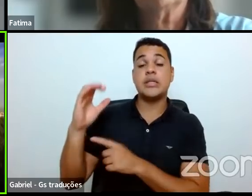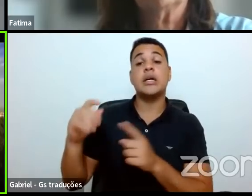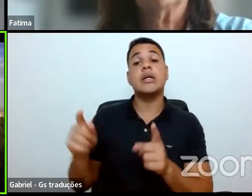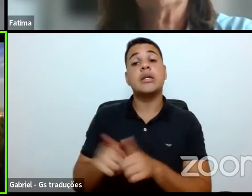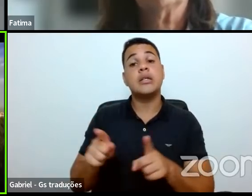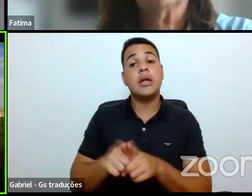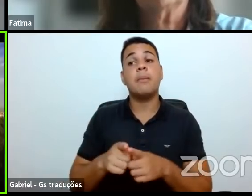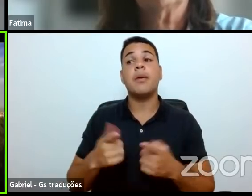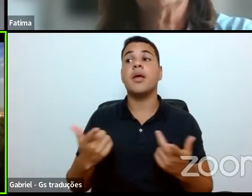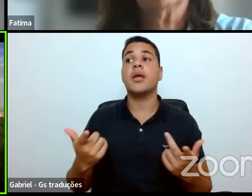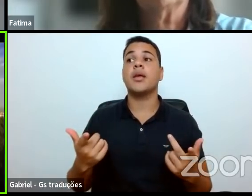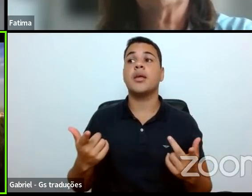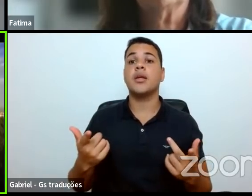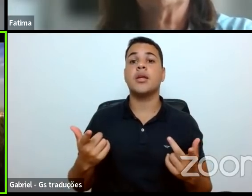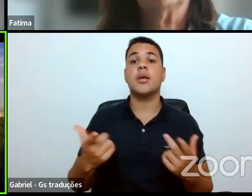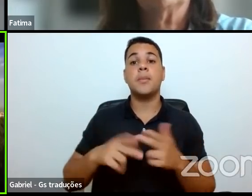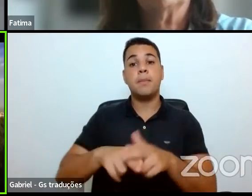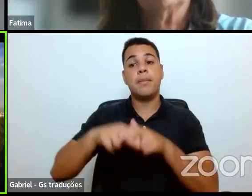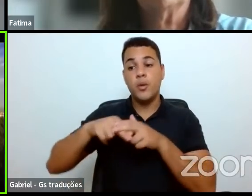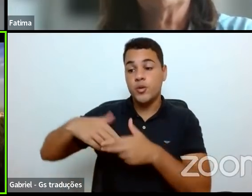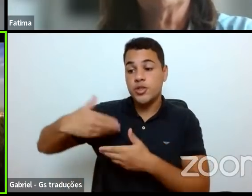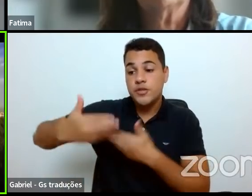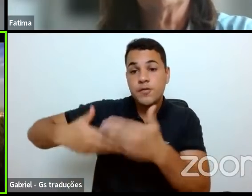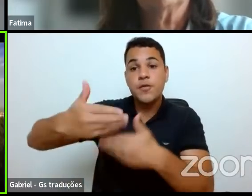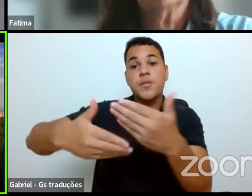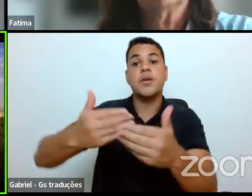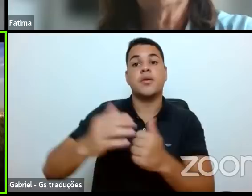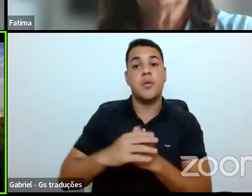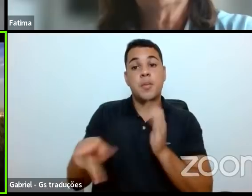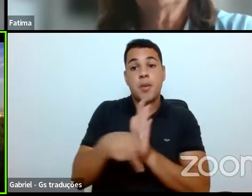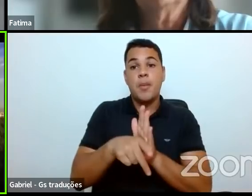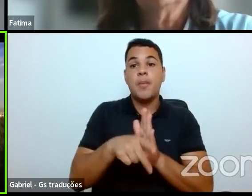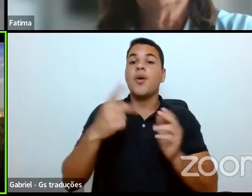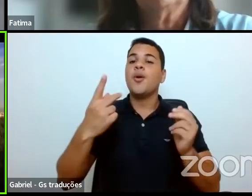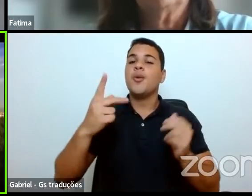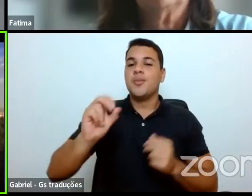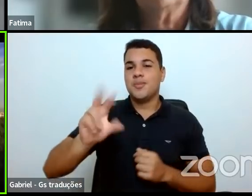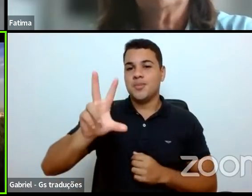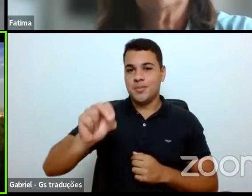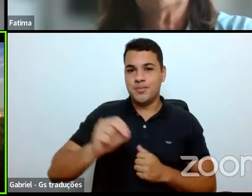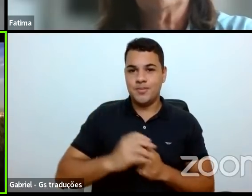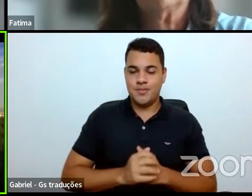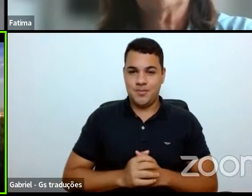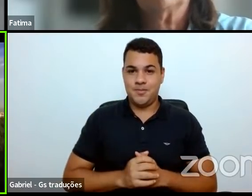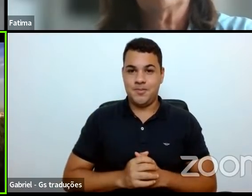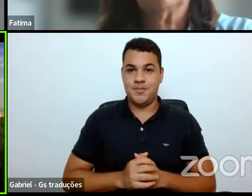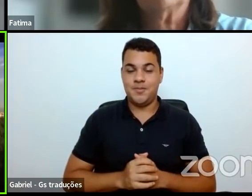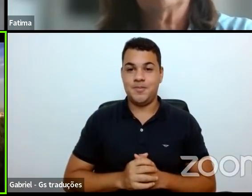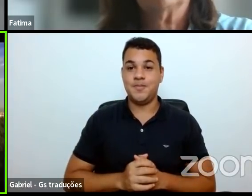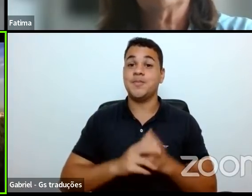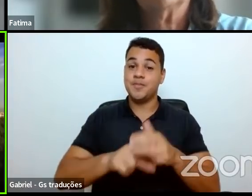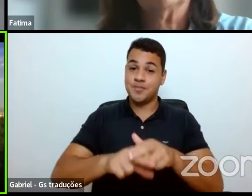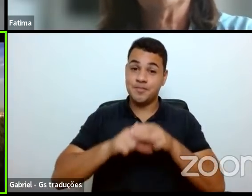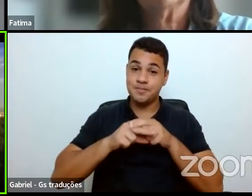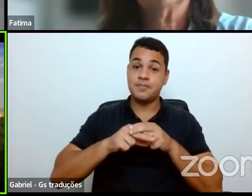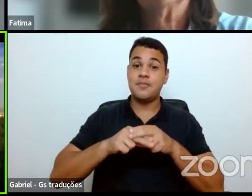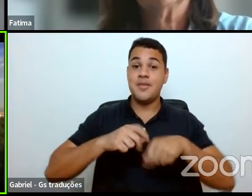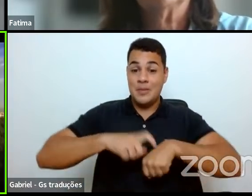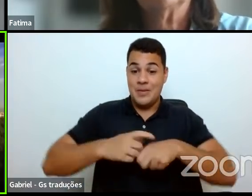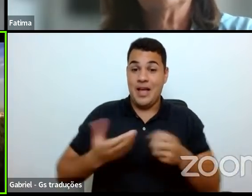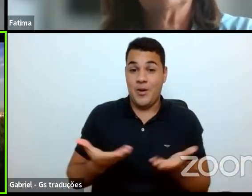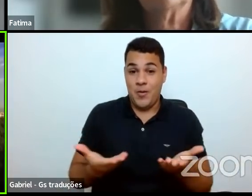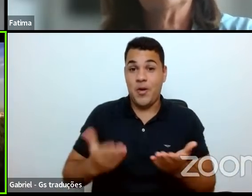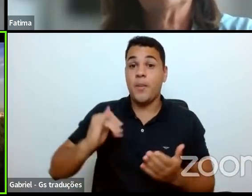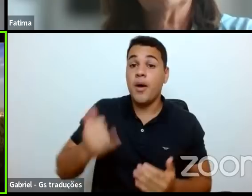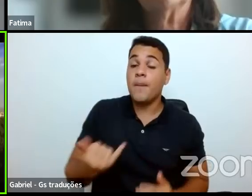do desenvolvimento de um povo. Então, essa oportunidade que vocês têm